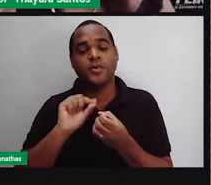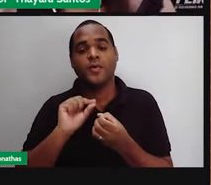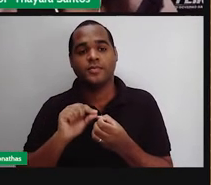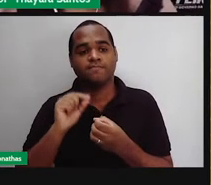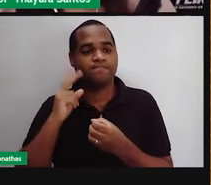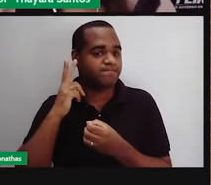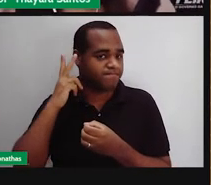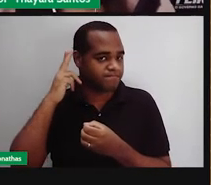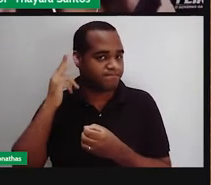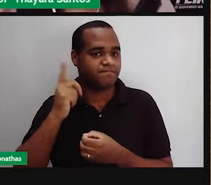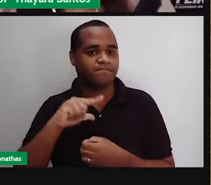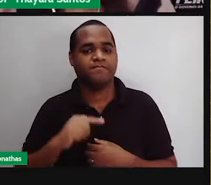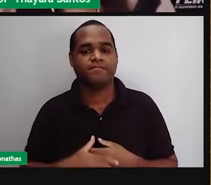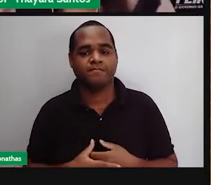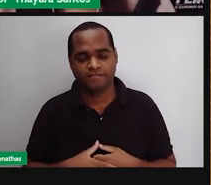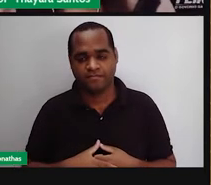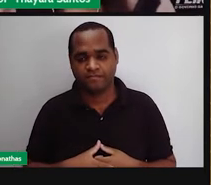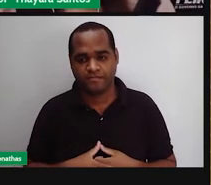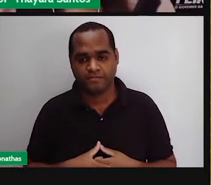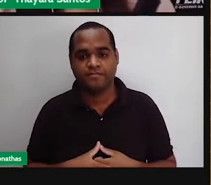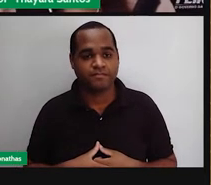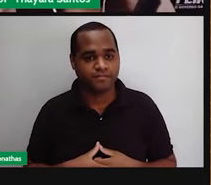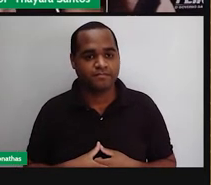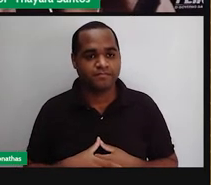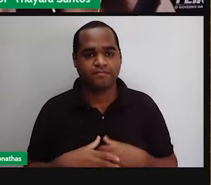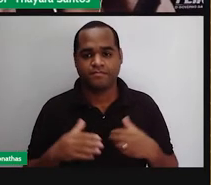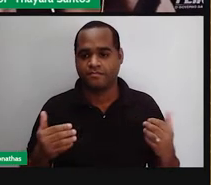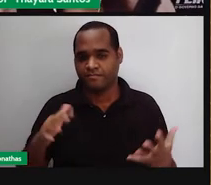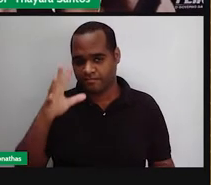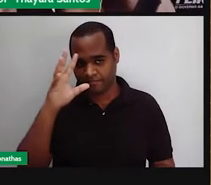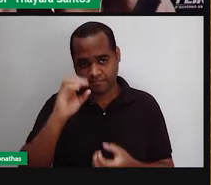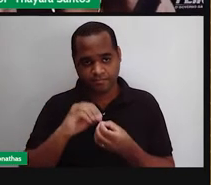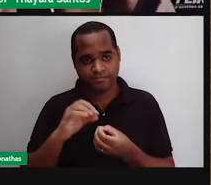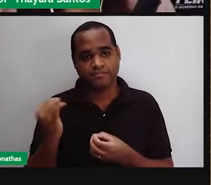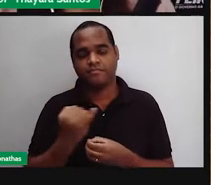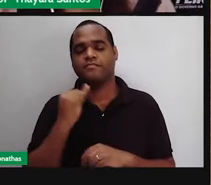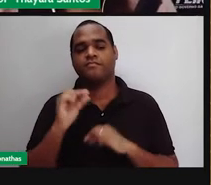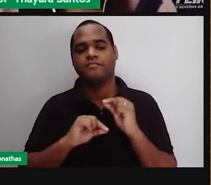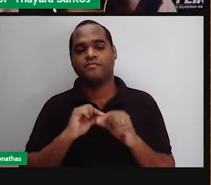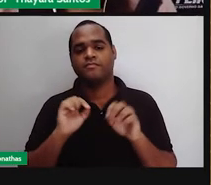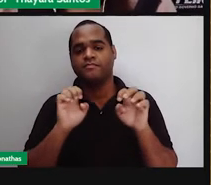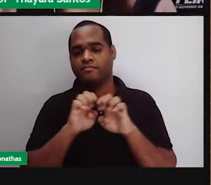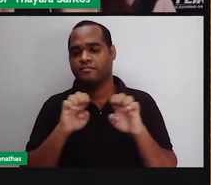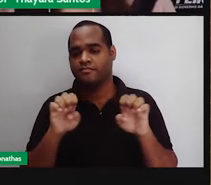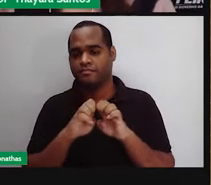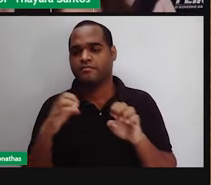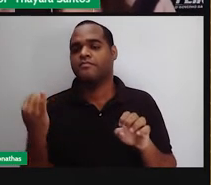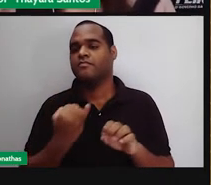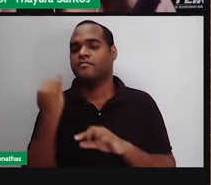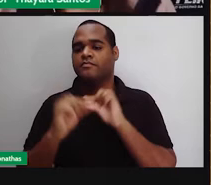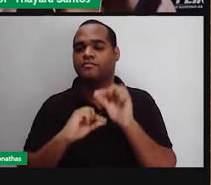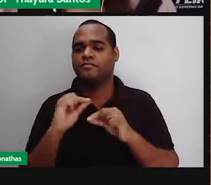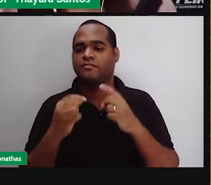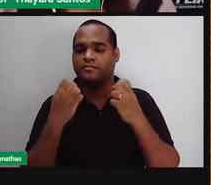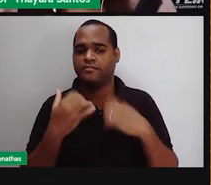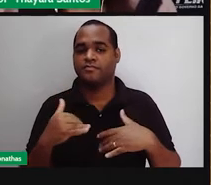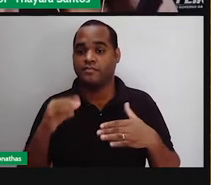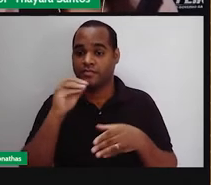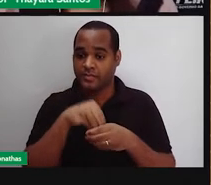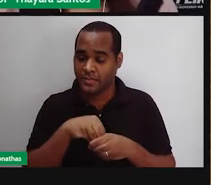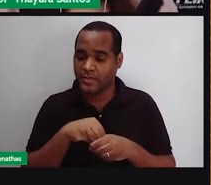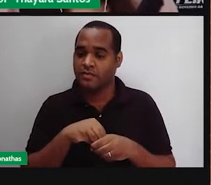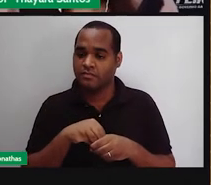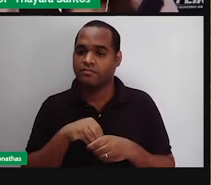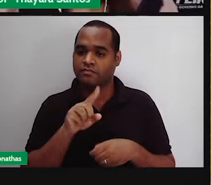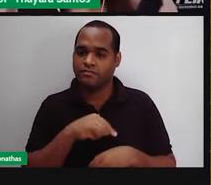procedimento cirúrgico. Então, só para vocês entenderem a importância dessa estruturazinha aqui que está na nossa orelha interna.